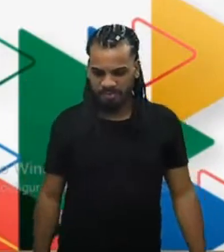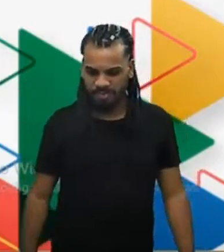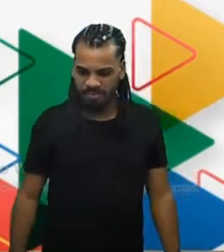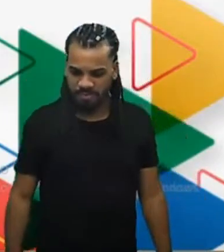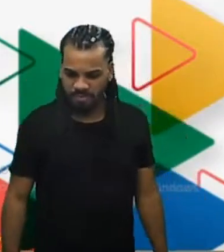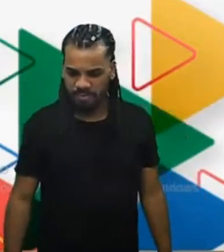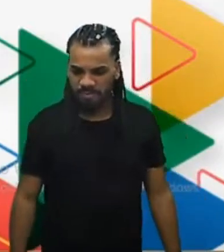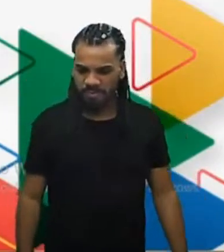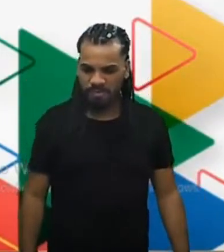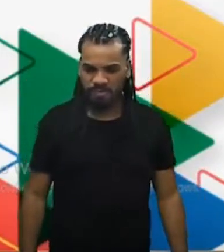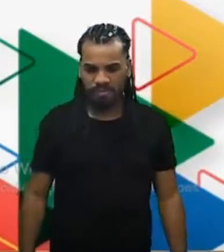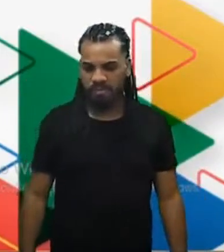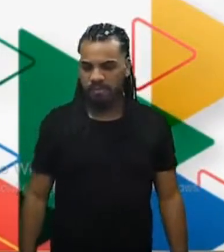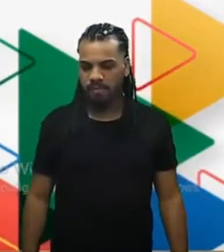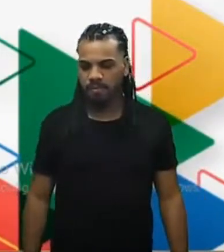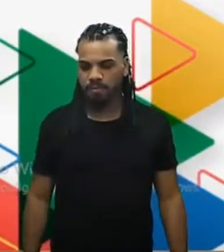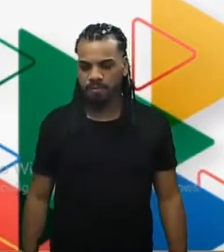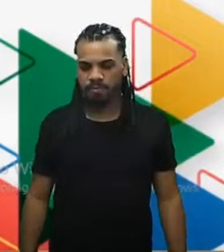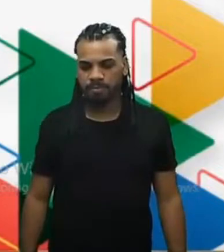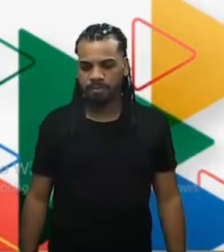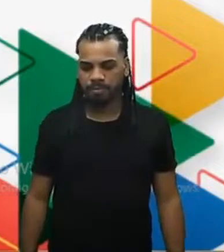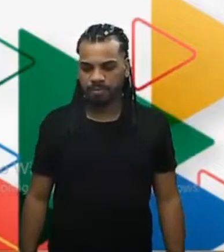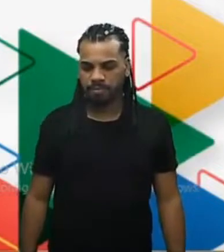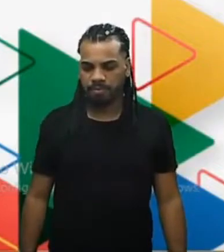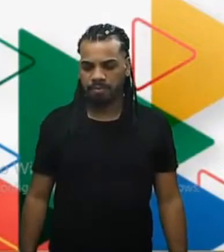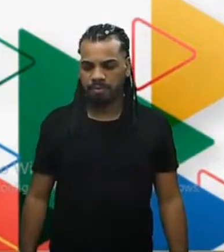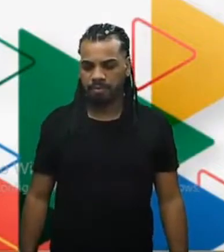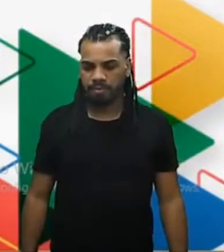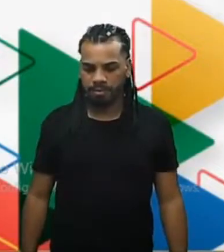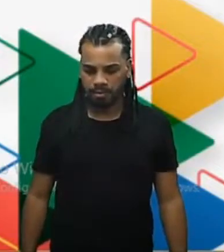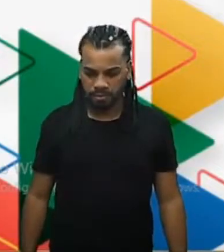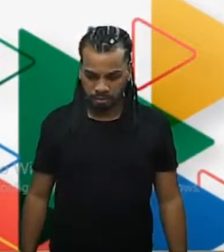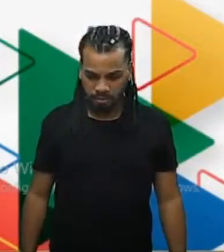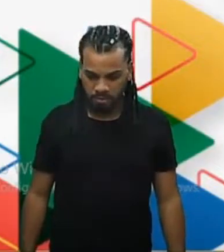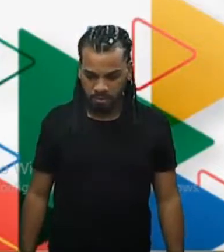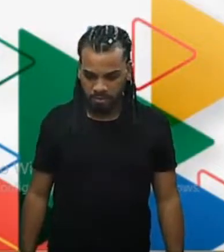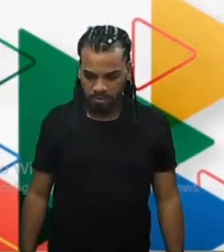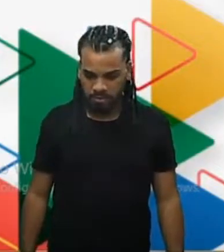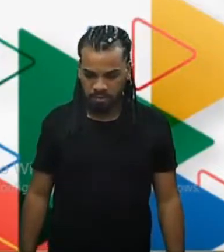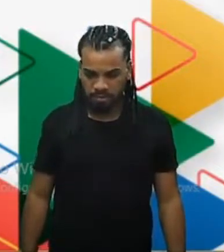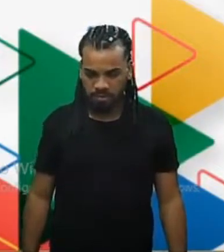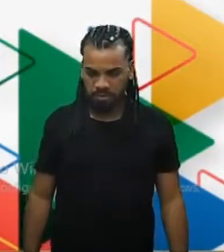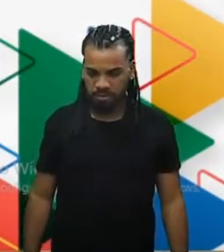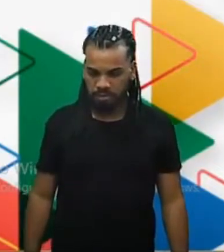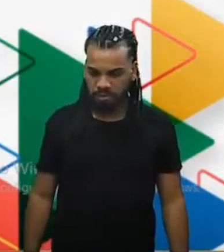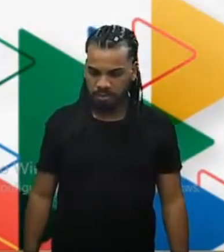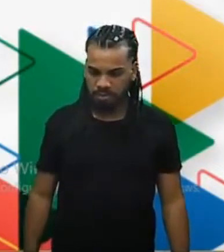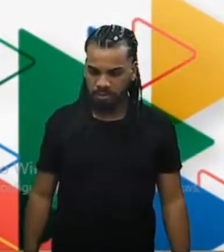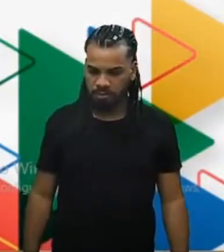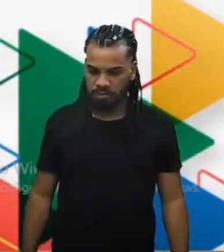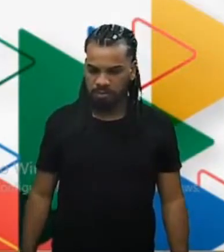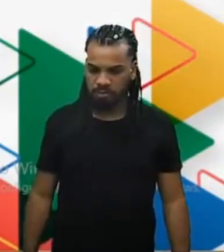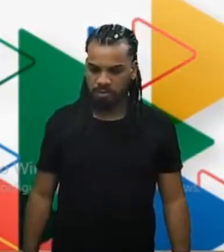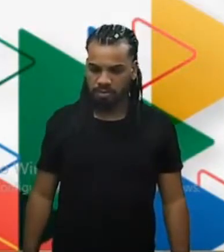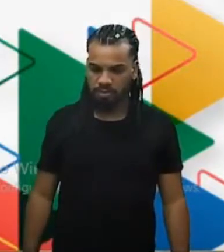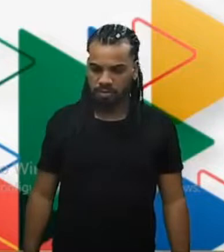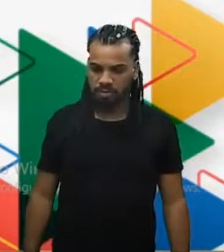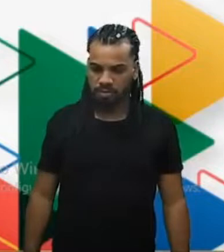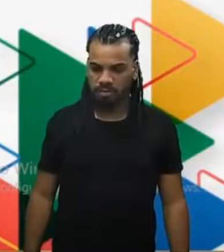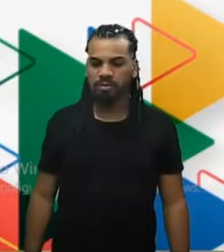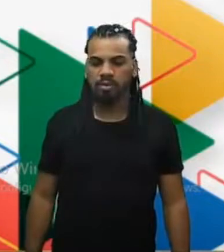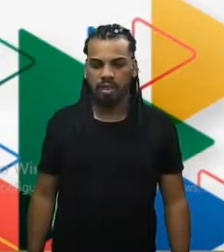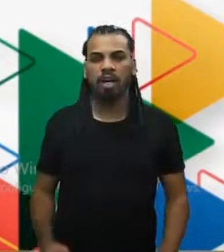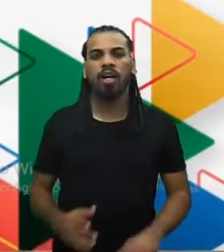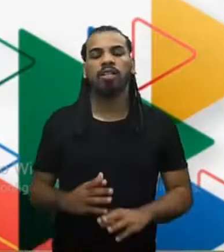essa área em destaque na sua telinha é a área de ocupação do Antigo Império ou da